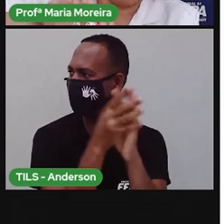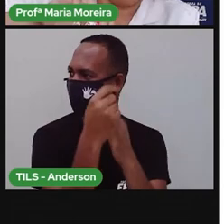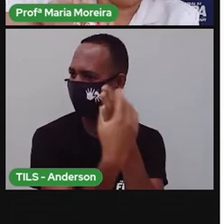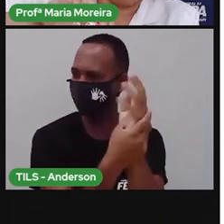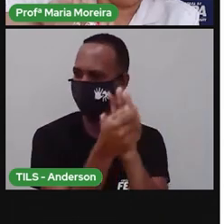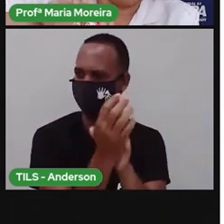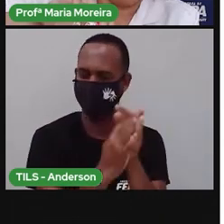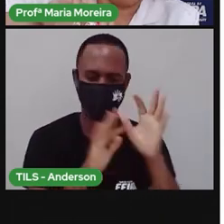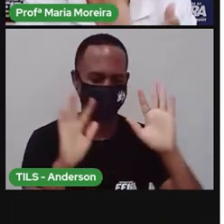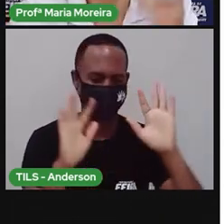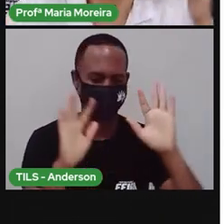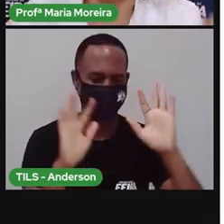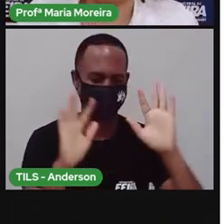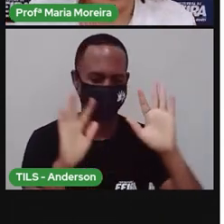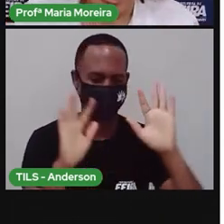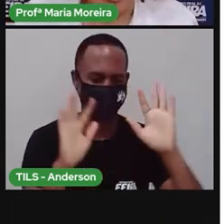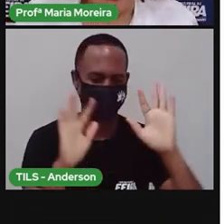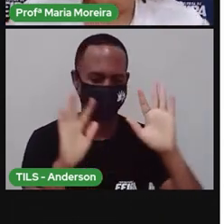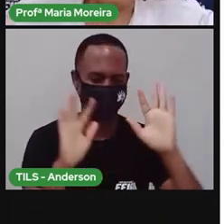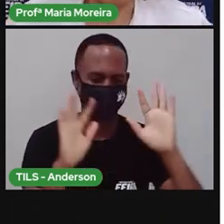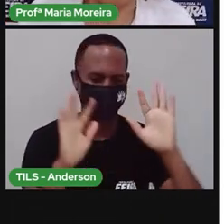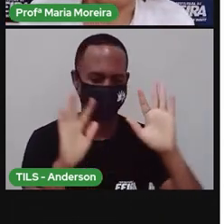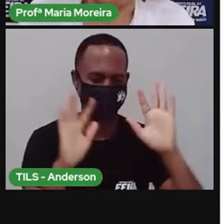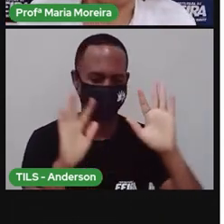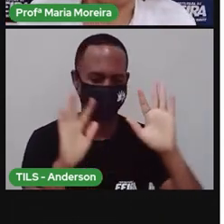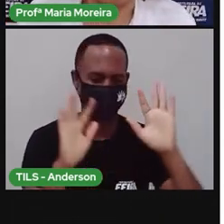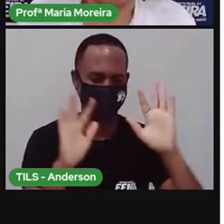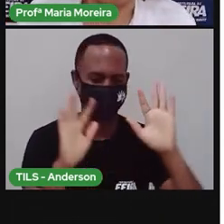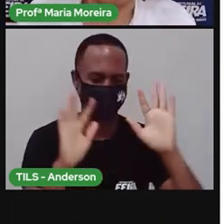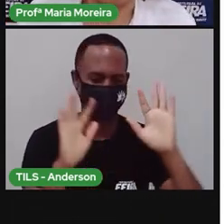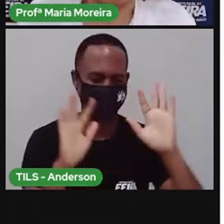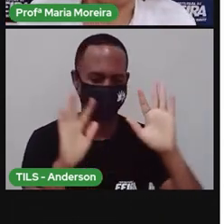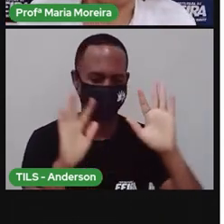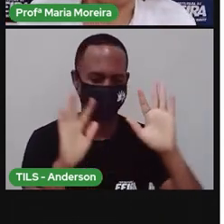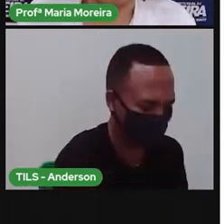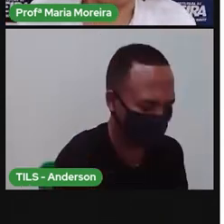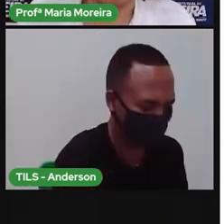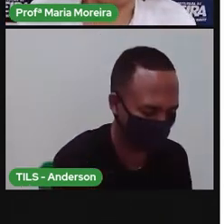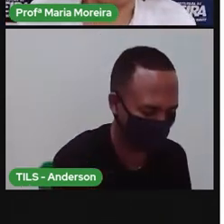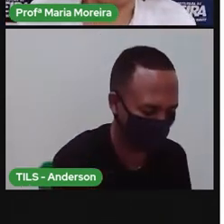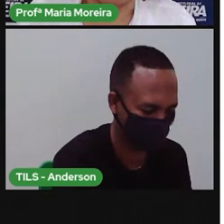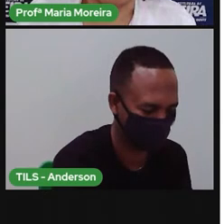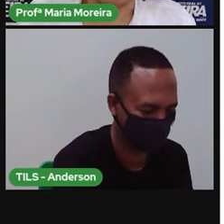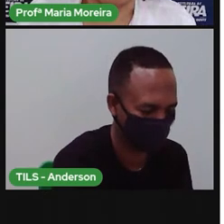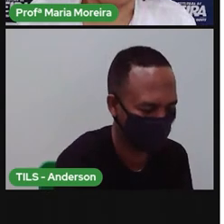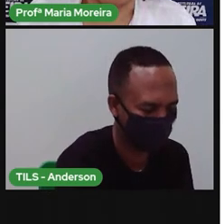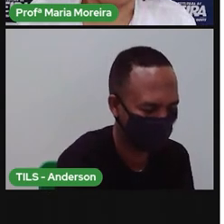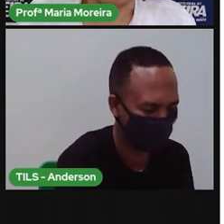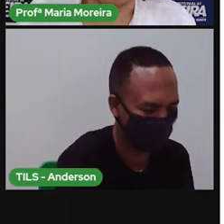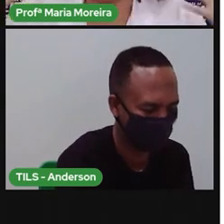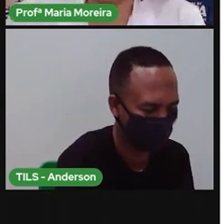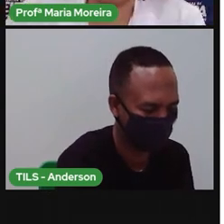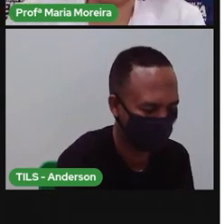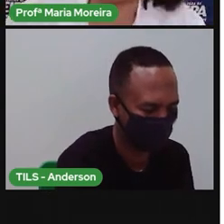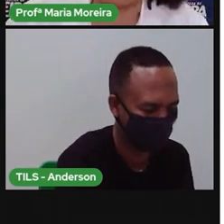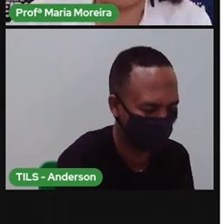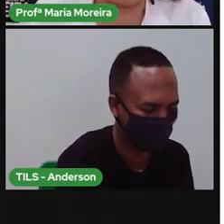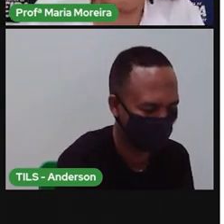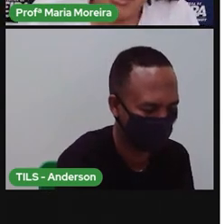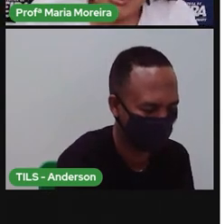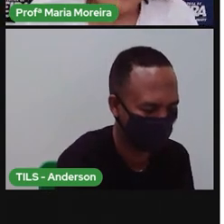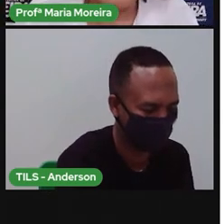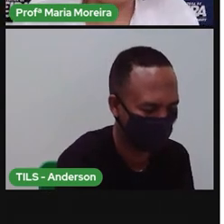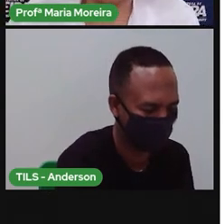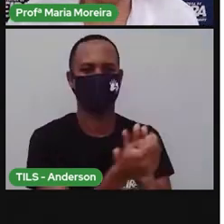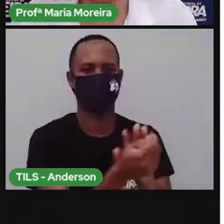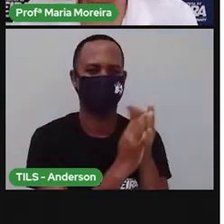Ó, pronto. Vamos lá. Usei álcool. E o quê? Usem máscara. Na Pro não usa máscara na gravação porque senão vocês não vão conseguir me